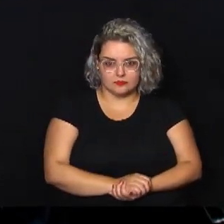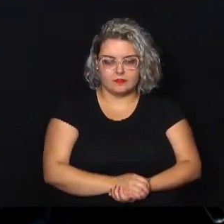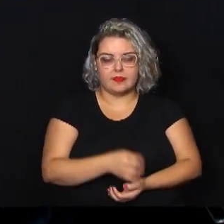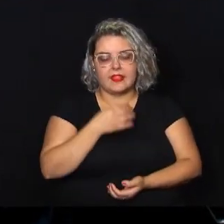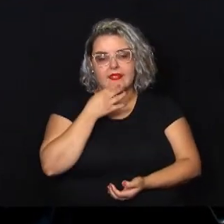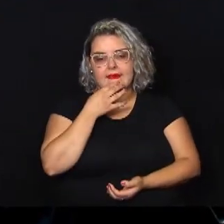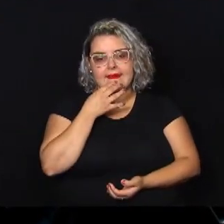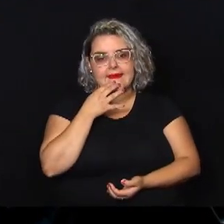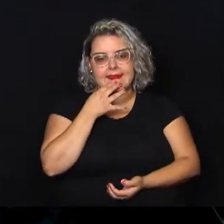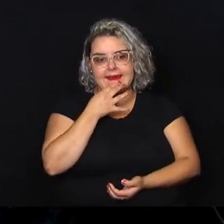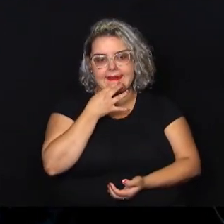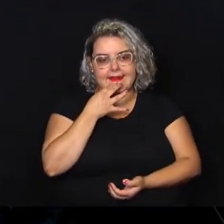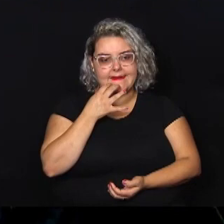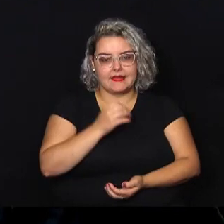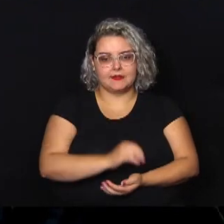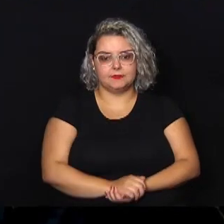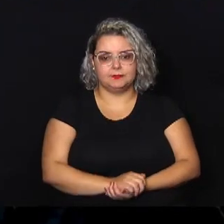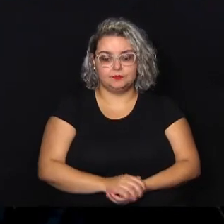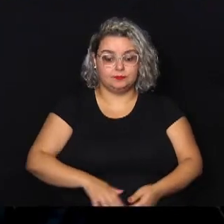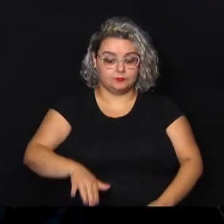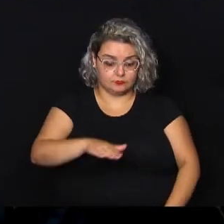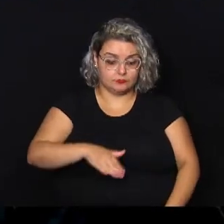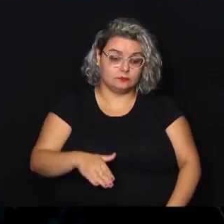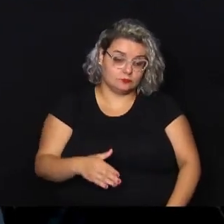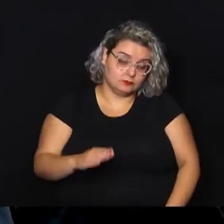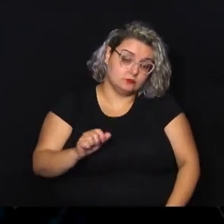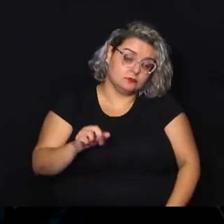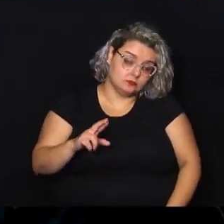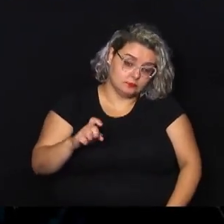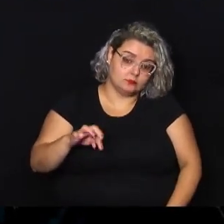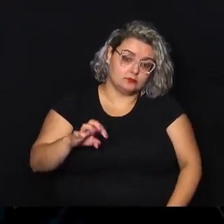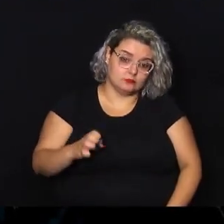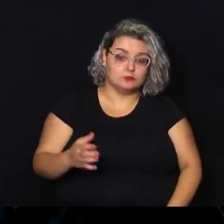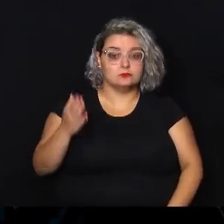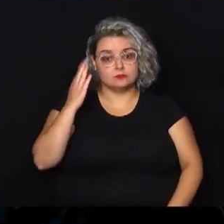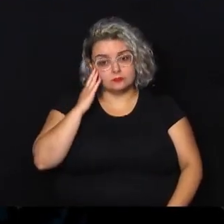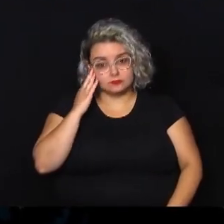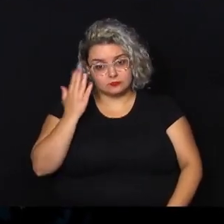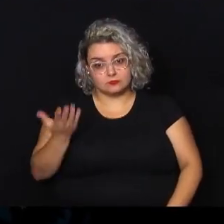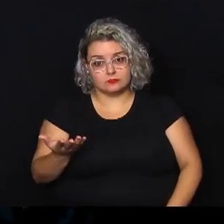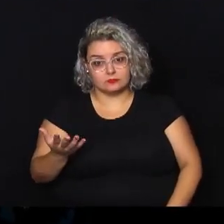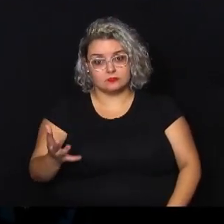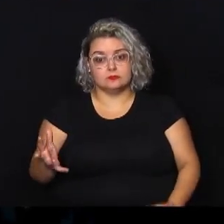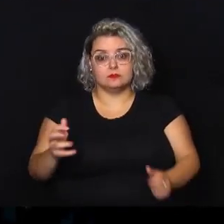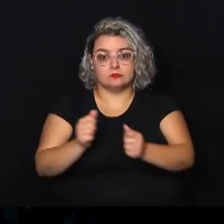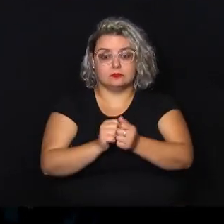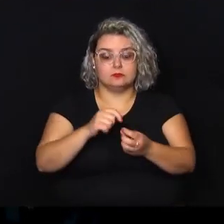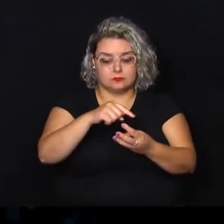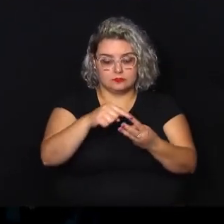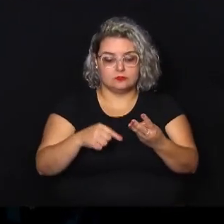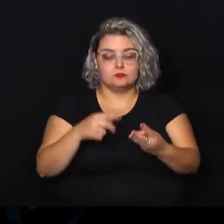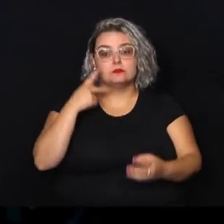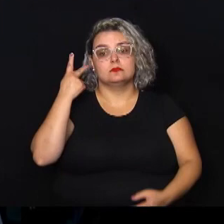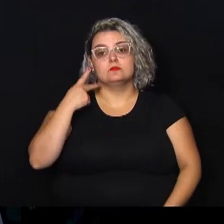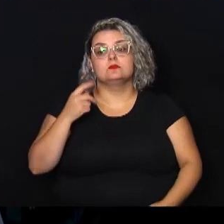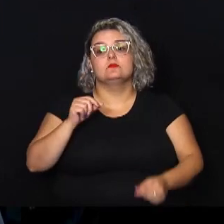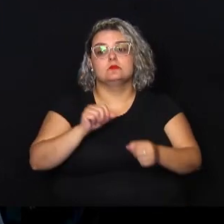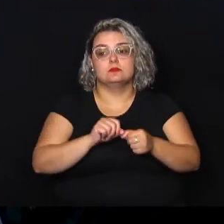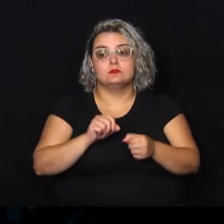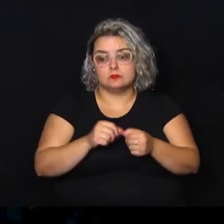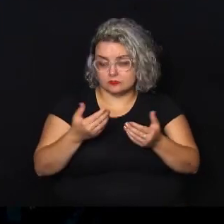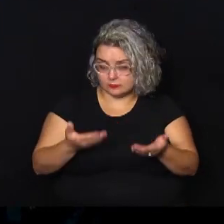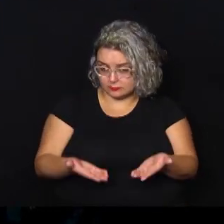Barbarense. Ali é uma região carente, todos nós sabemos, então nós juntamos os três vereadores para fazer isso